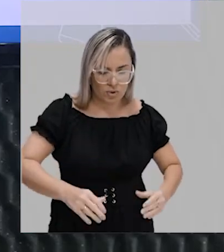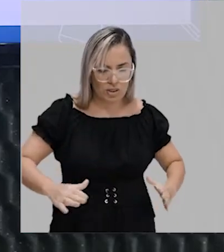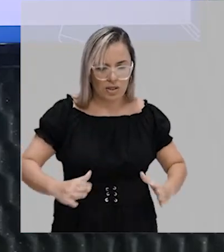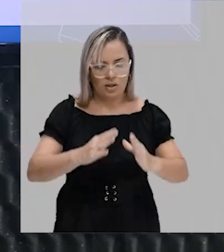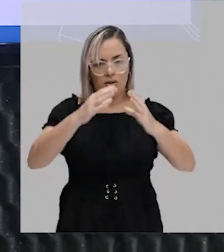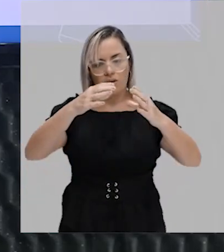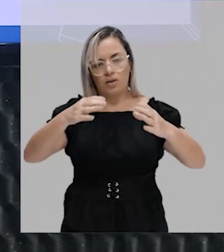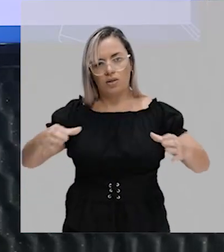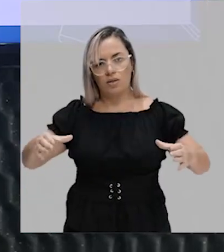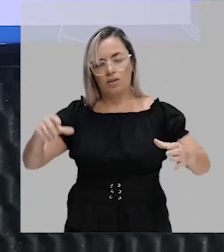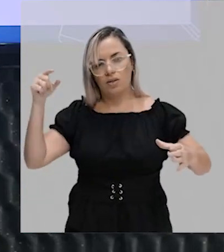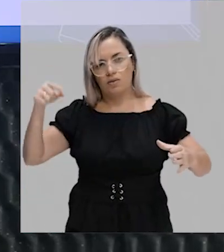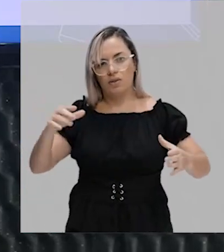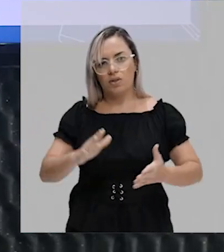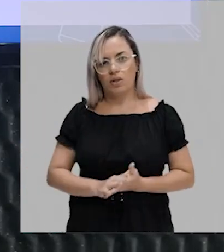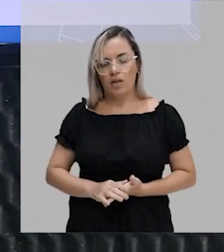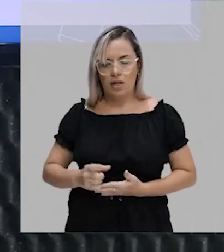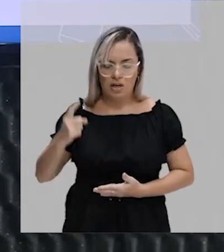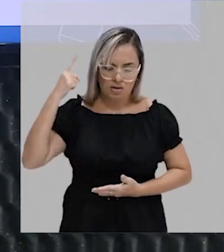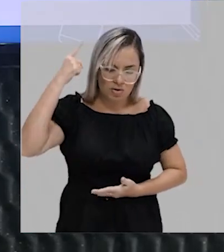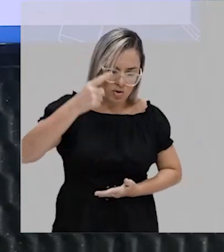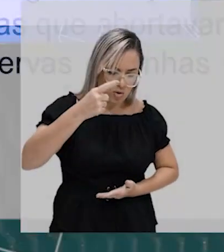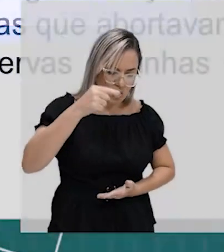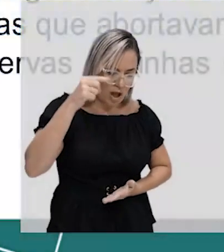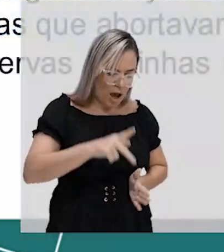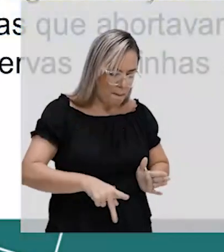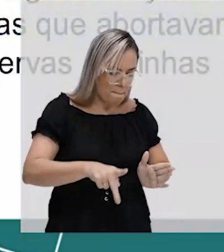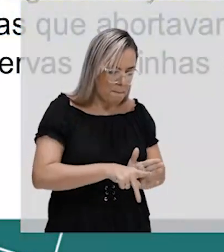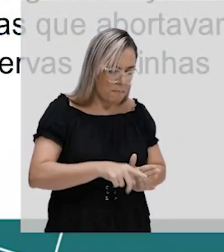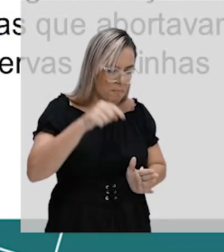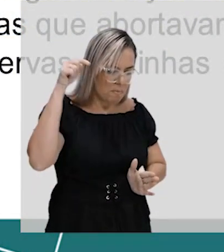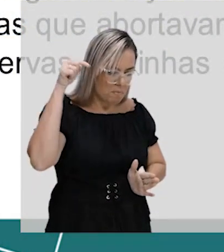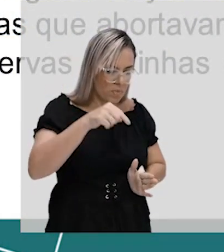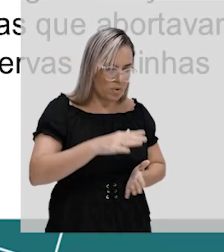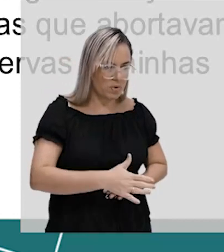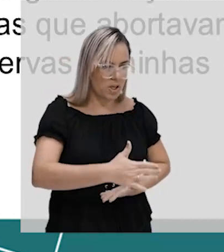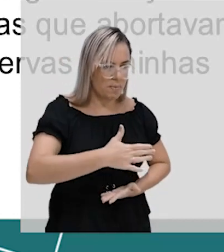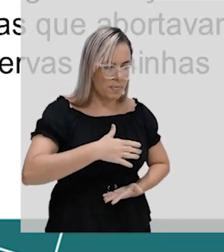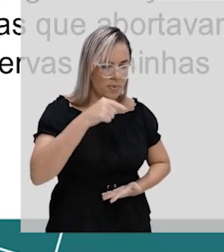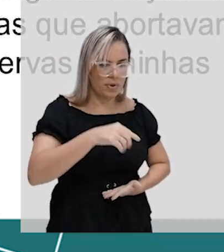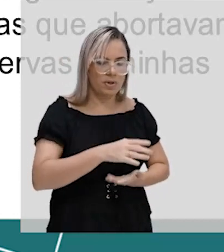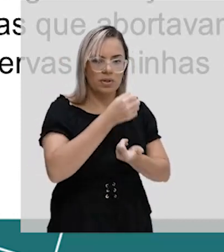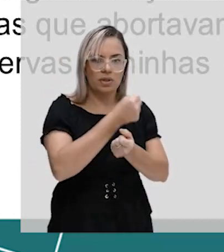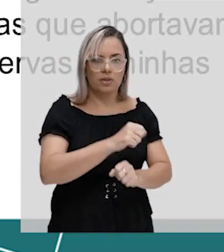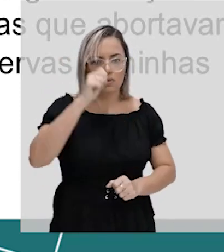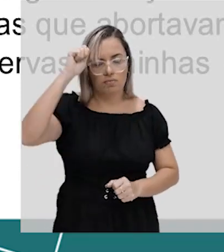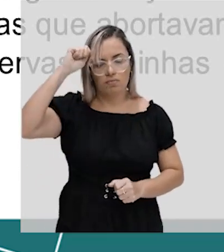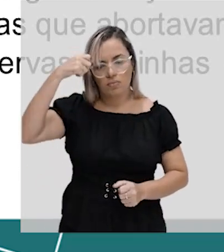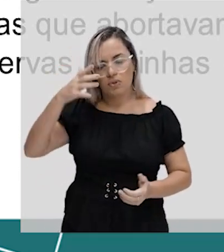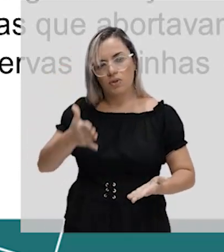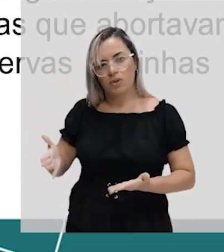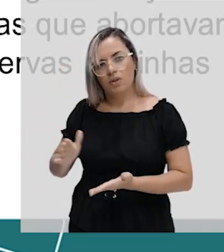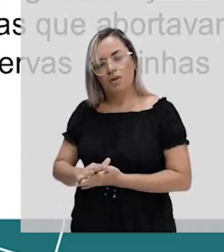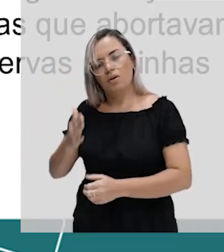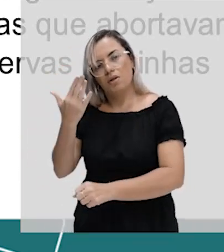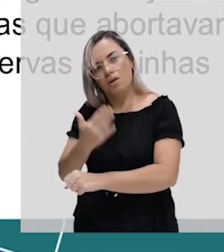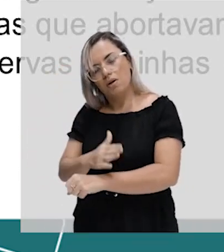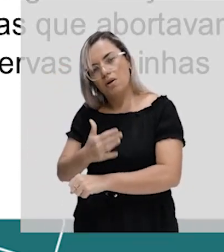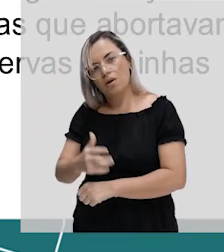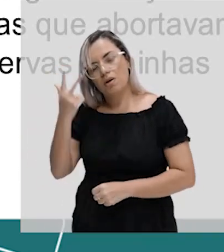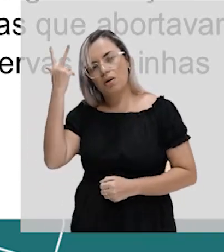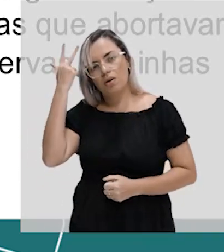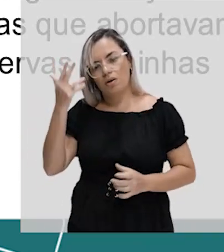grande, o dono das escravas, o proprietário dos escravos. Então, isso acontecia de forma muito comum, era uma prática cotidiana,